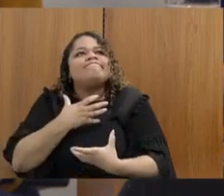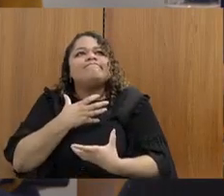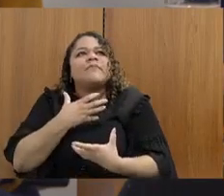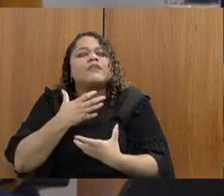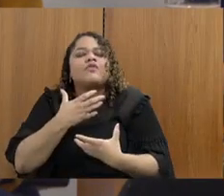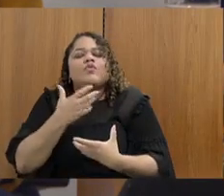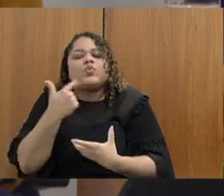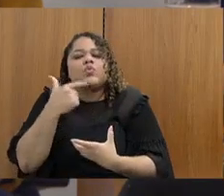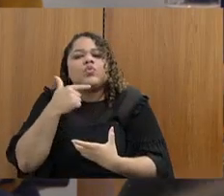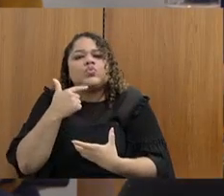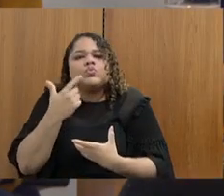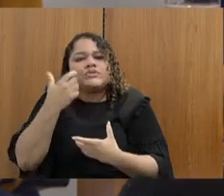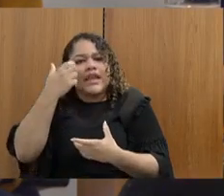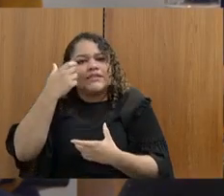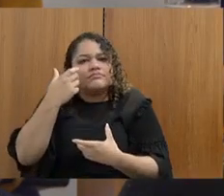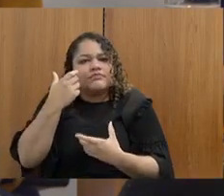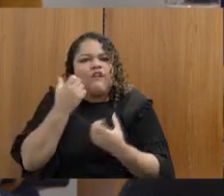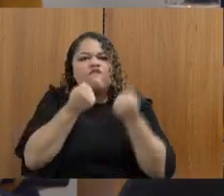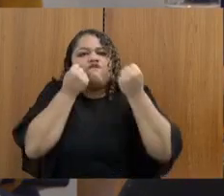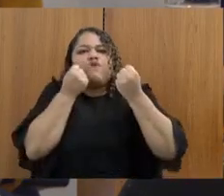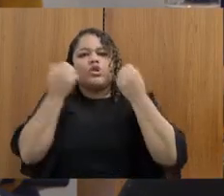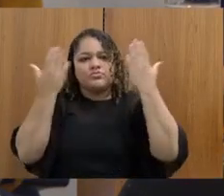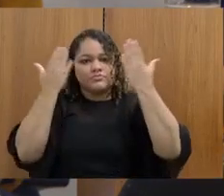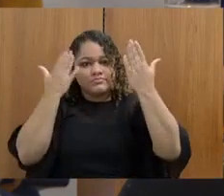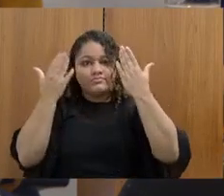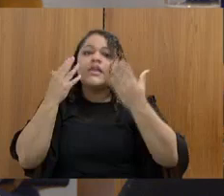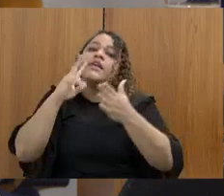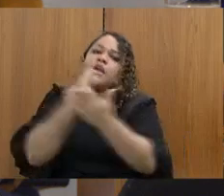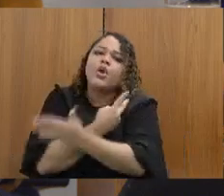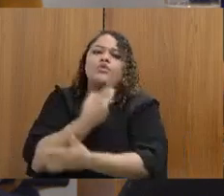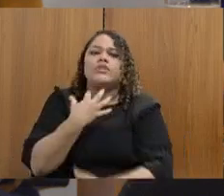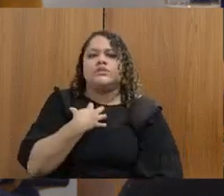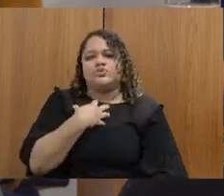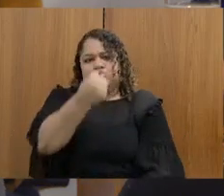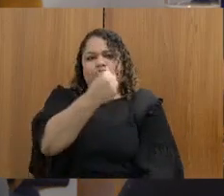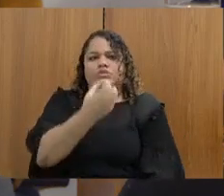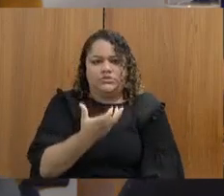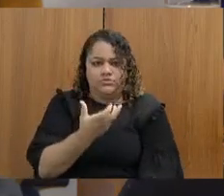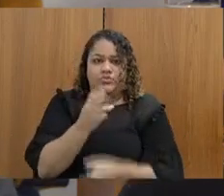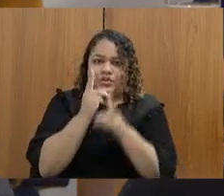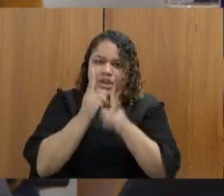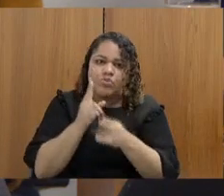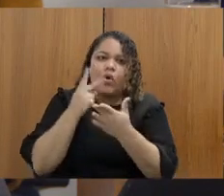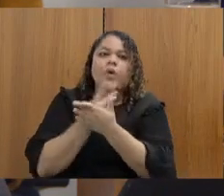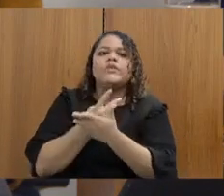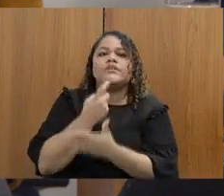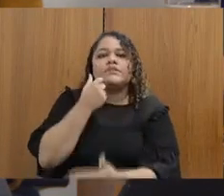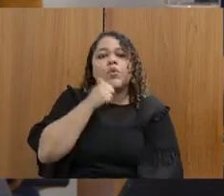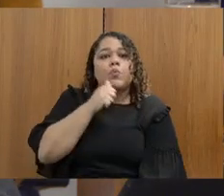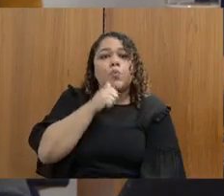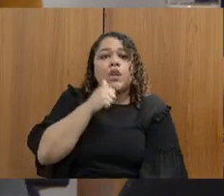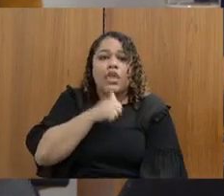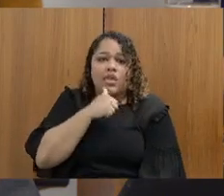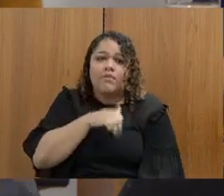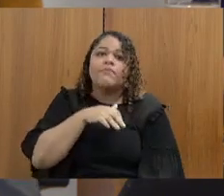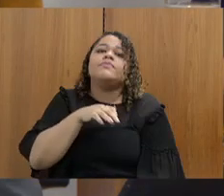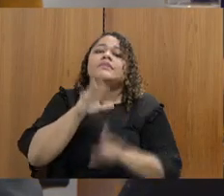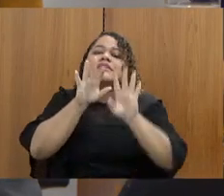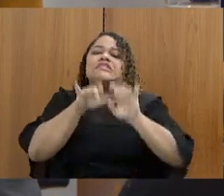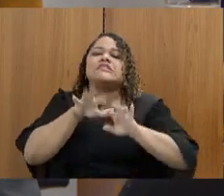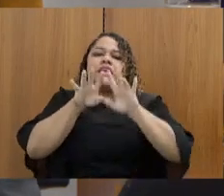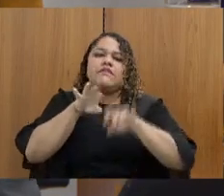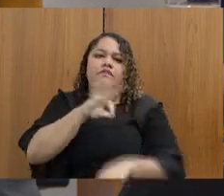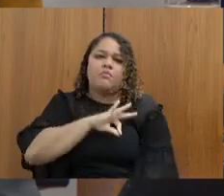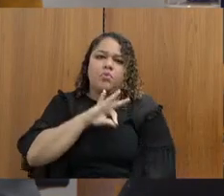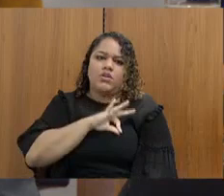forte e leva ao suicídio, como aconteceu com a nossa escrivã de polícia, que não é o tema aqui,